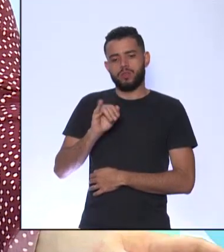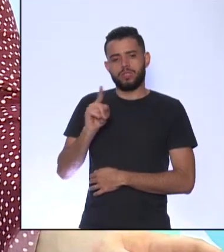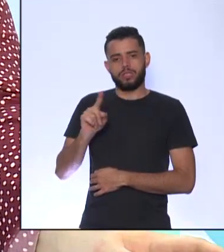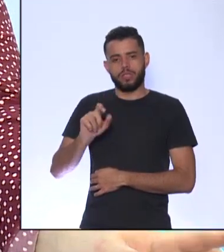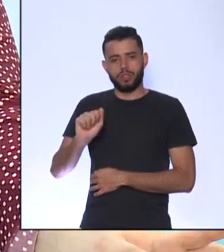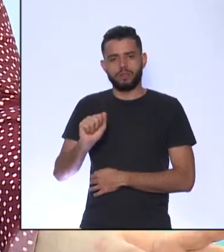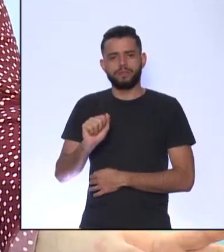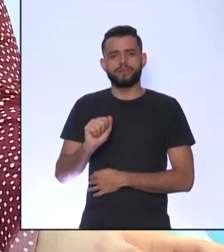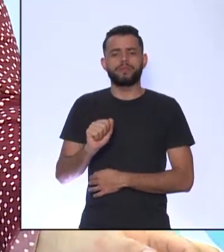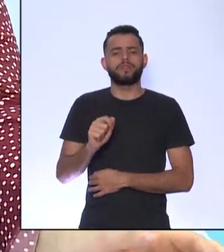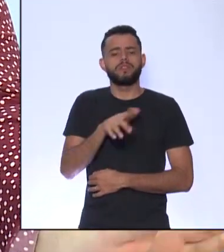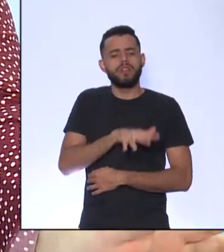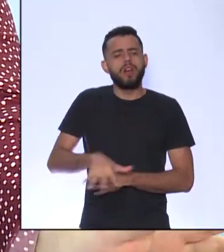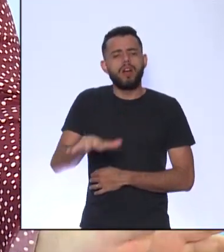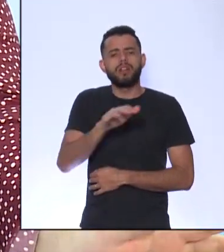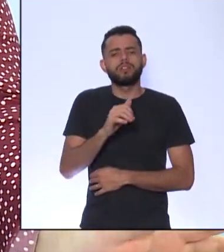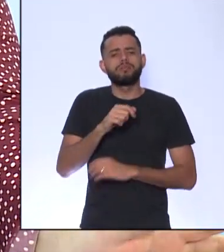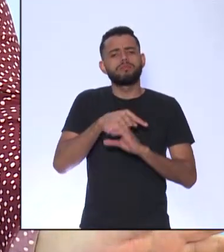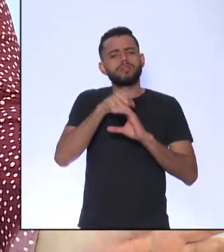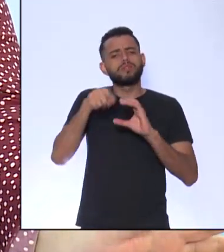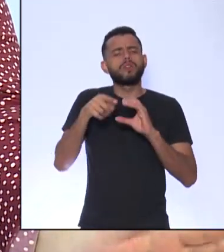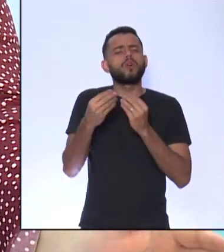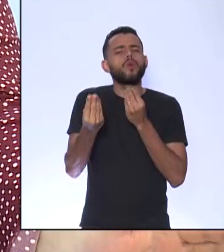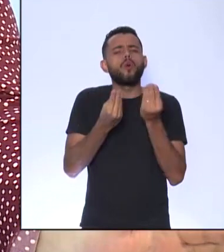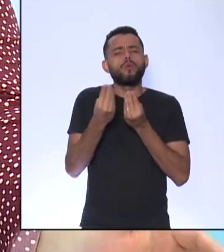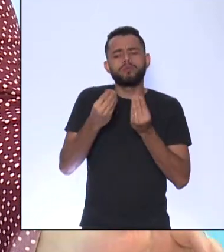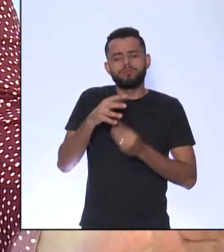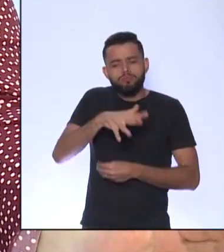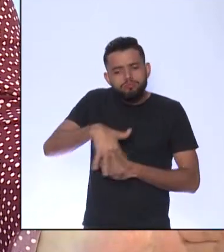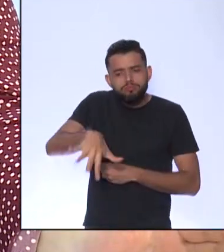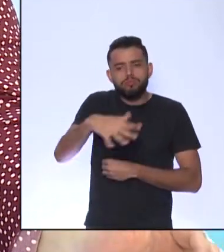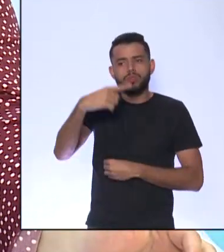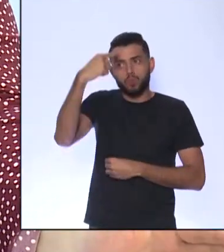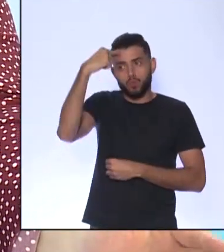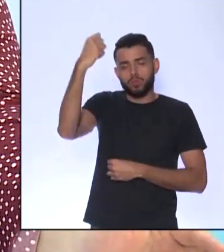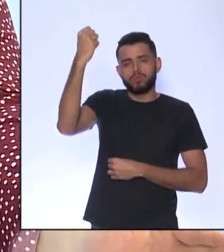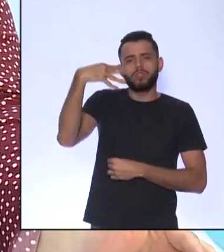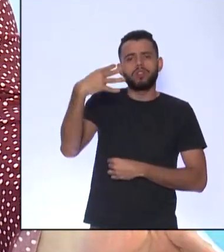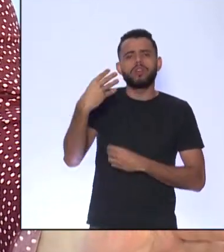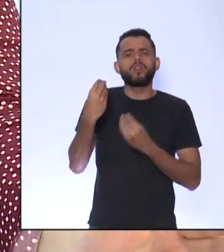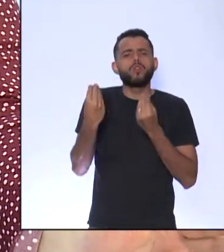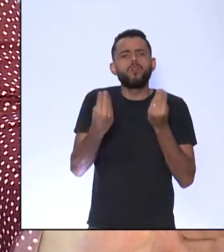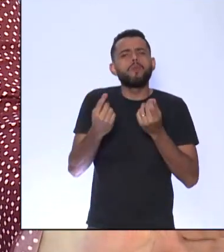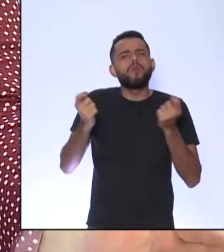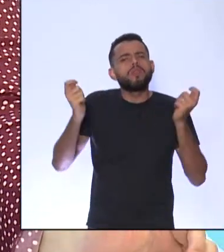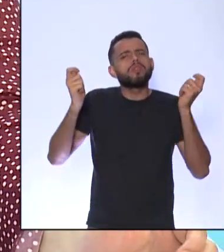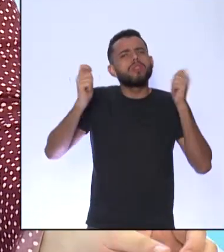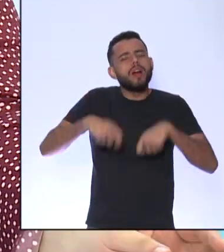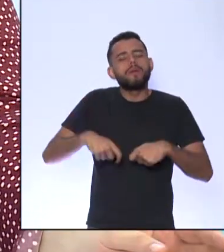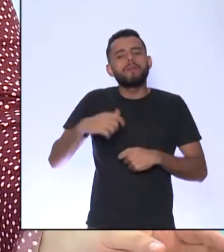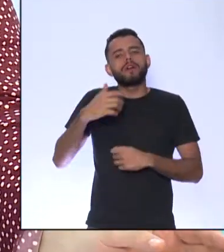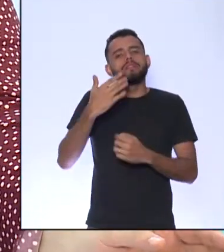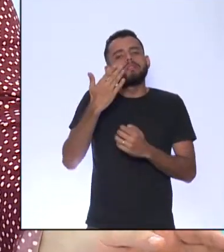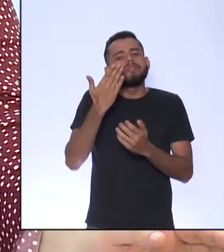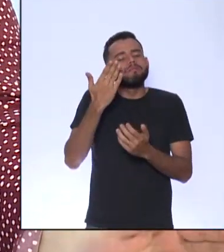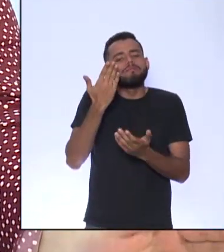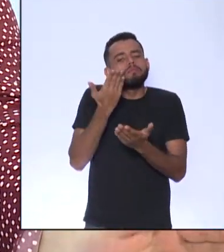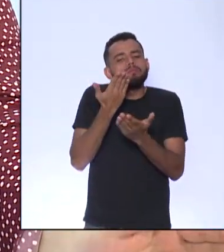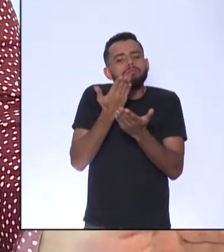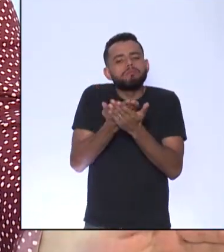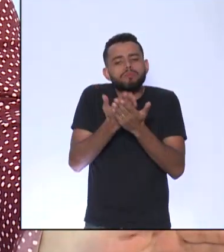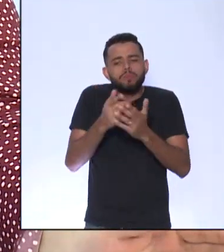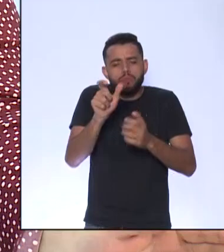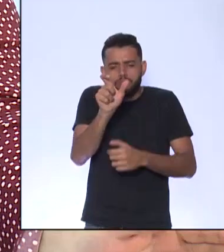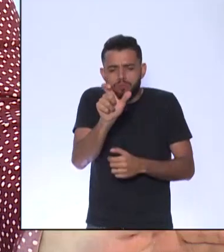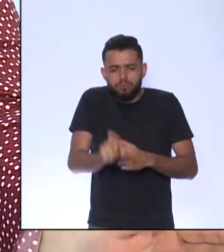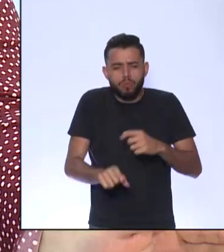ponto de vista científico Como os iluministas Acreditavam ser possível Compreender Algum objeto de estudo Você consegue explicar um pouquinho Para